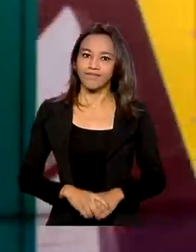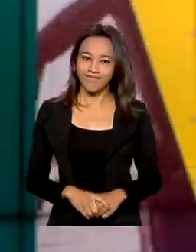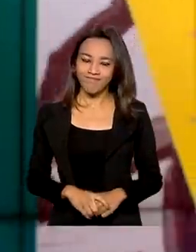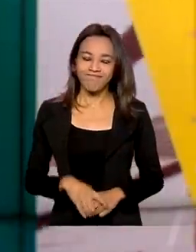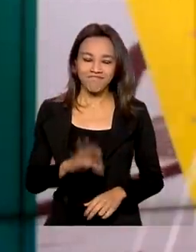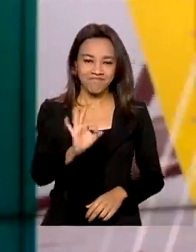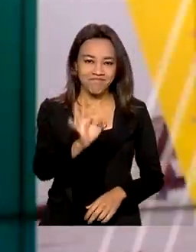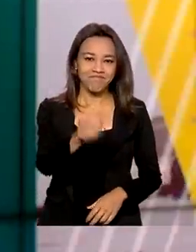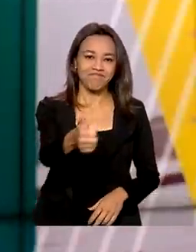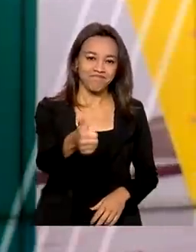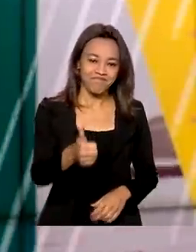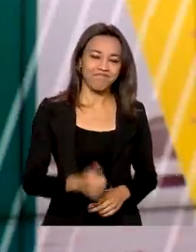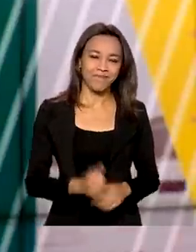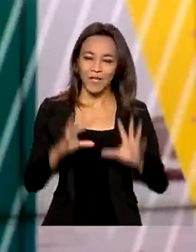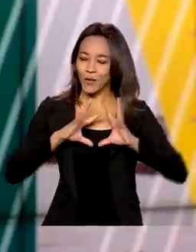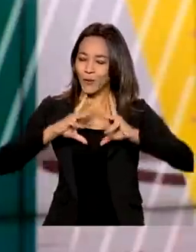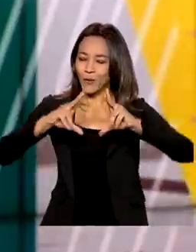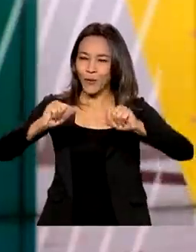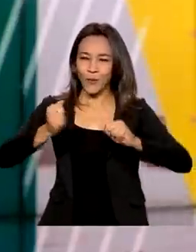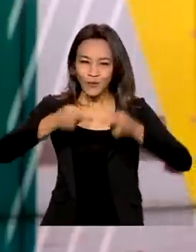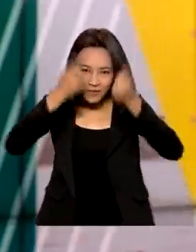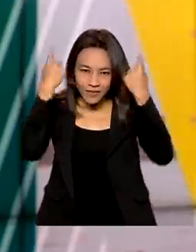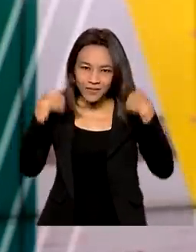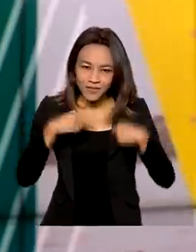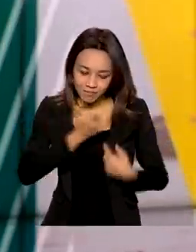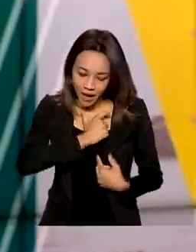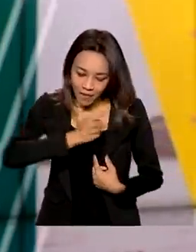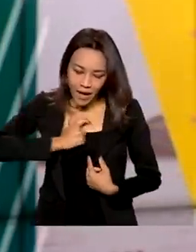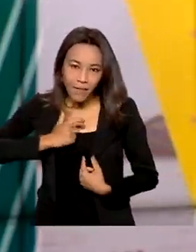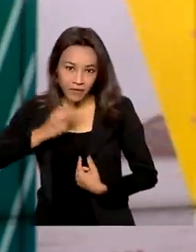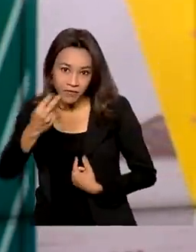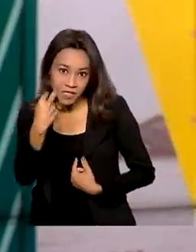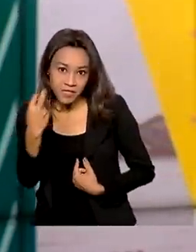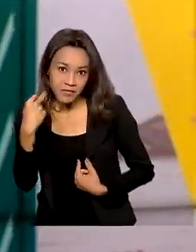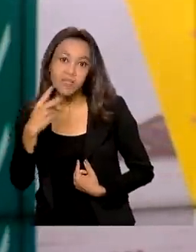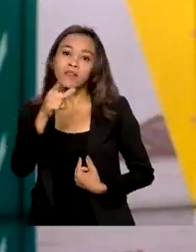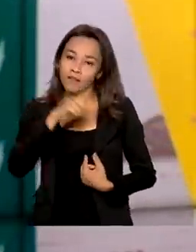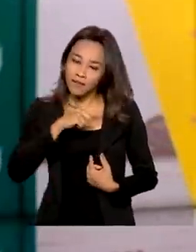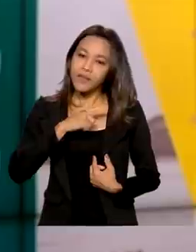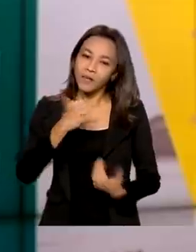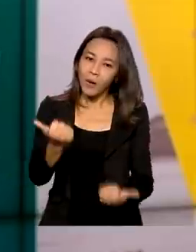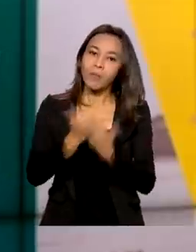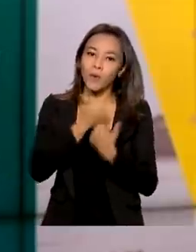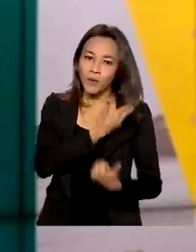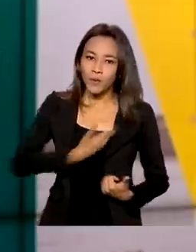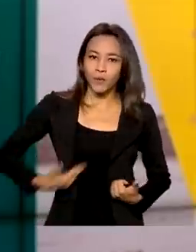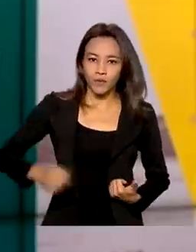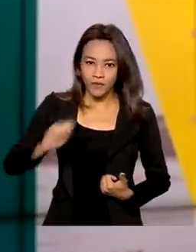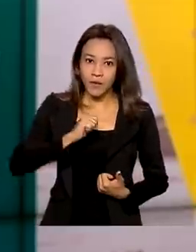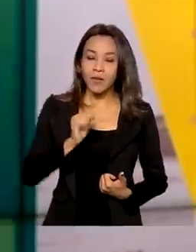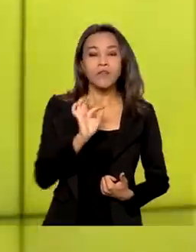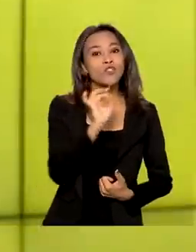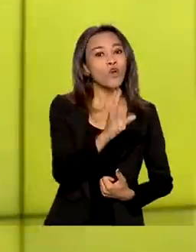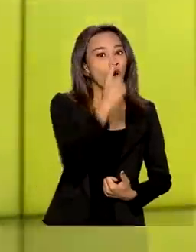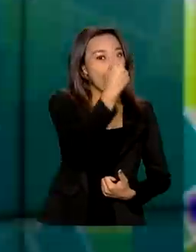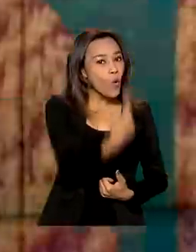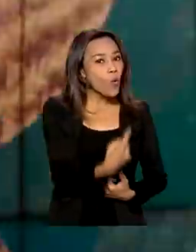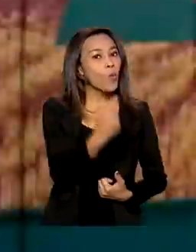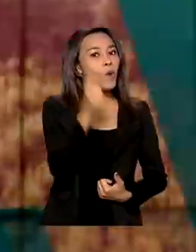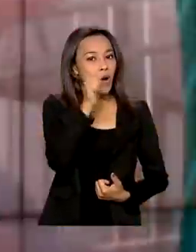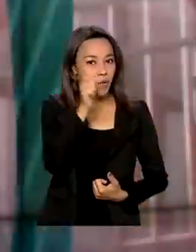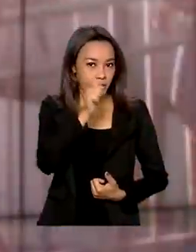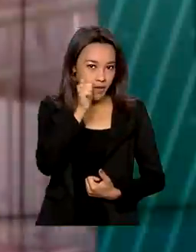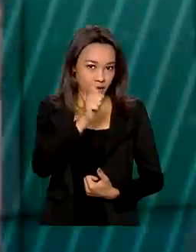É isso aí, olha. Todos os medalhistas que vocês viram agora recebem o Bolsa Atleta, menos a tenista Laura Pigosi, que mora em